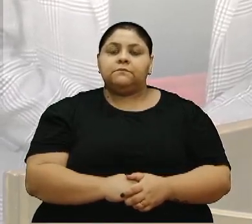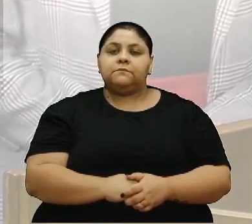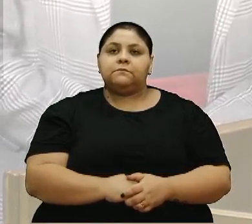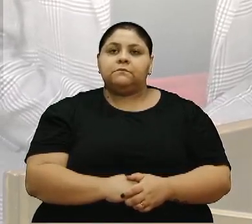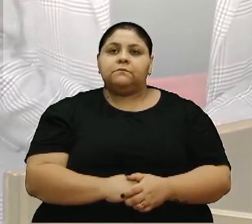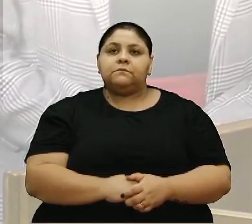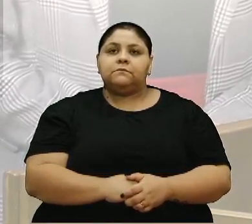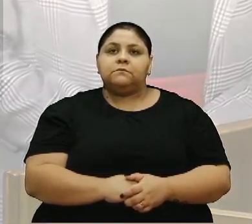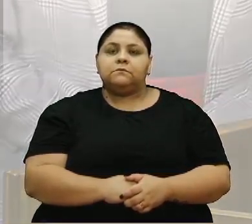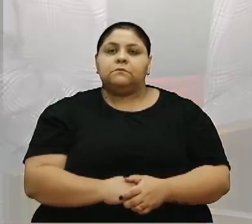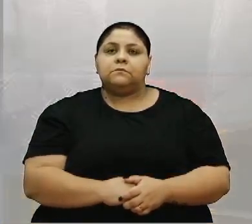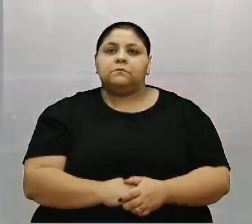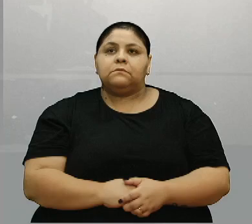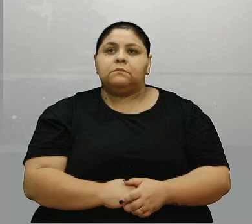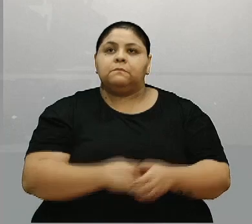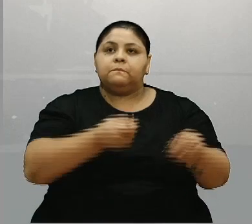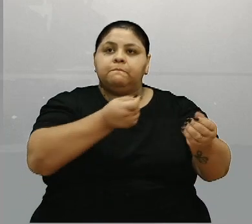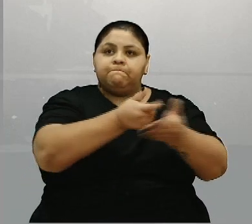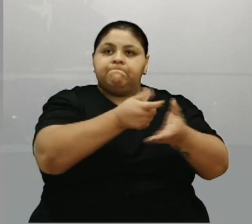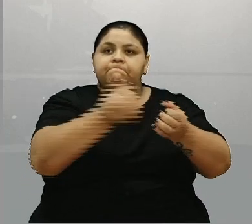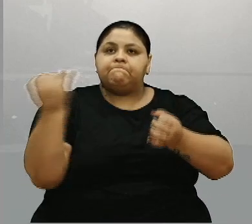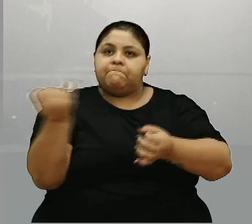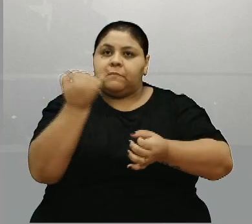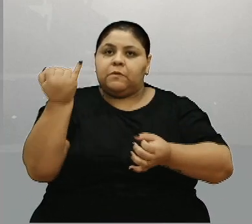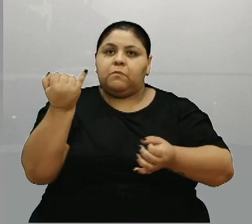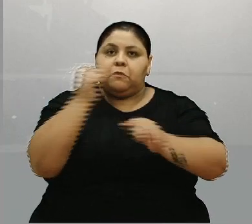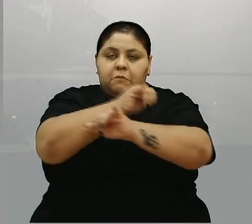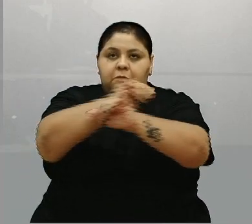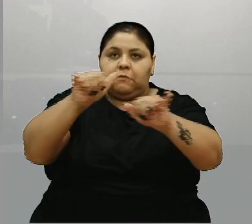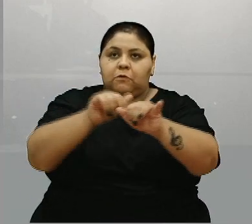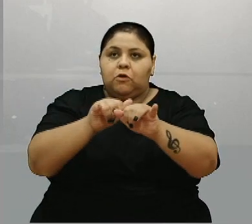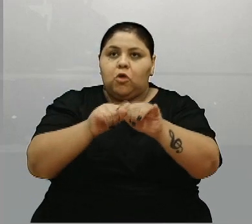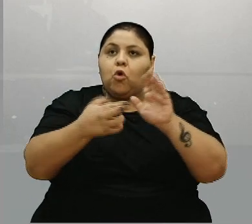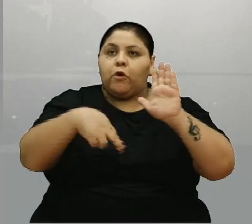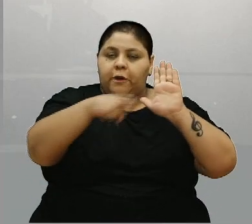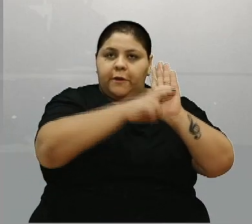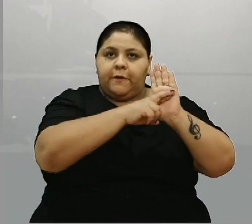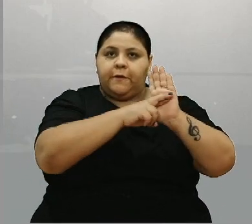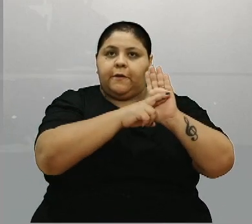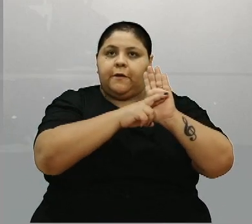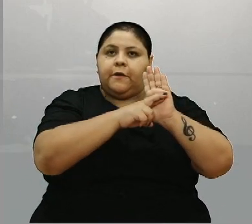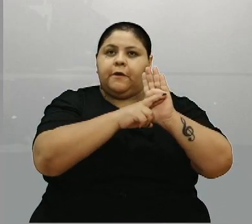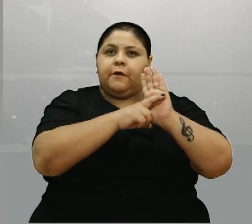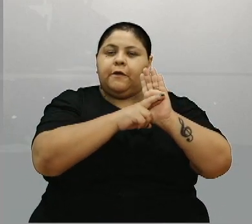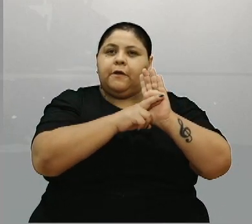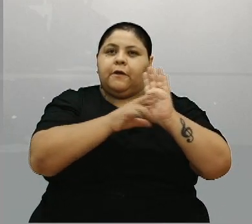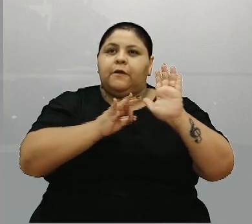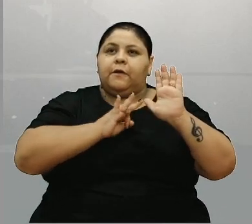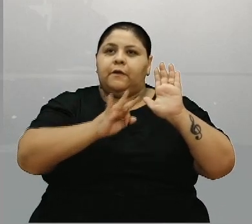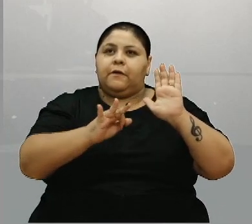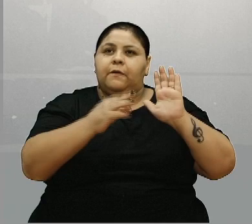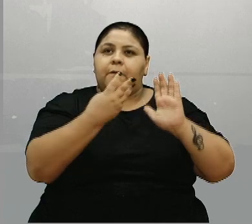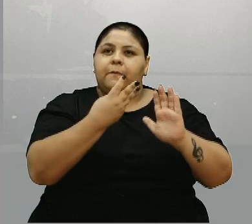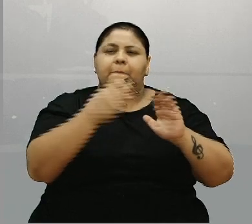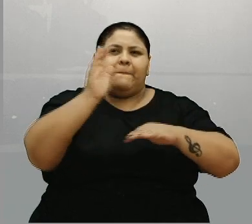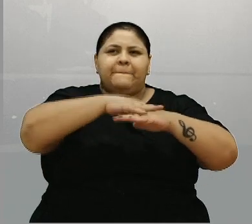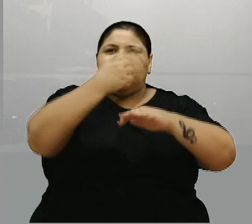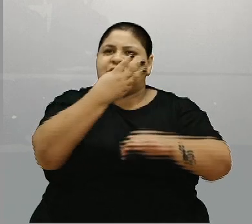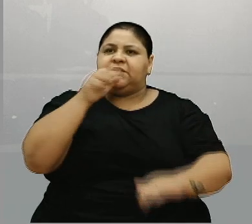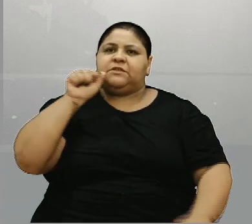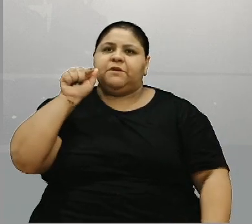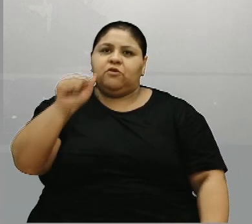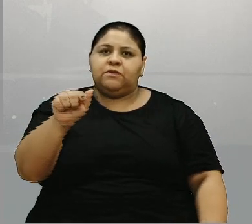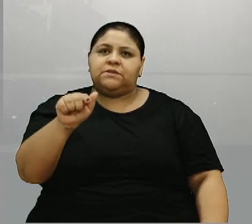A origem das verbas. Aqui é importante, então, para os senhores saberem o resultado. A verba Lique Federal, 3 milhões 468 mil.